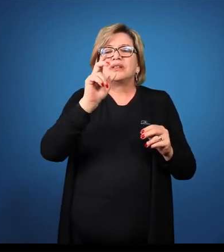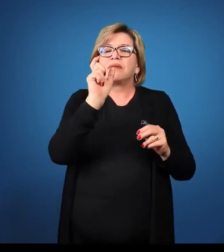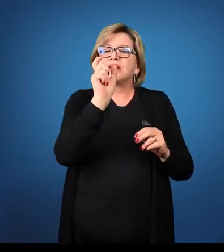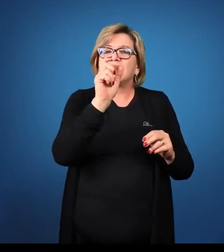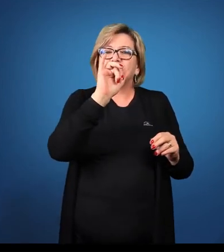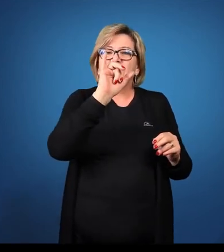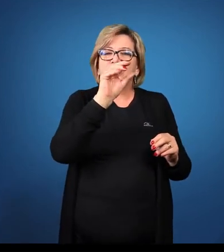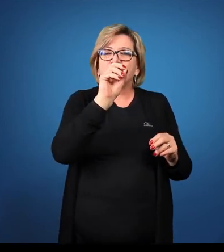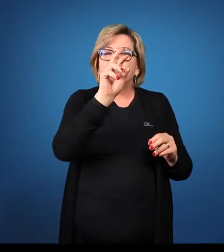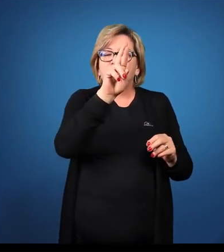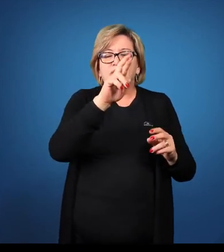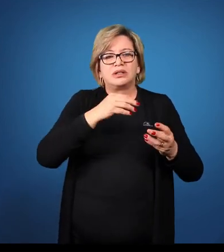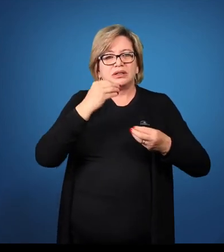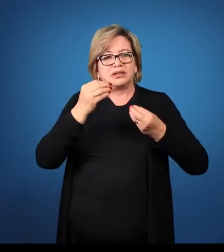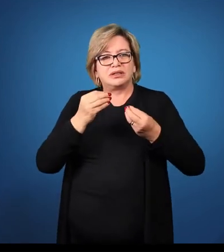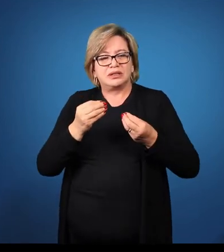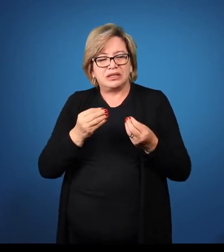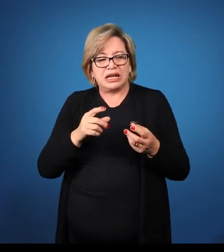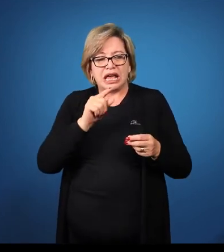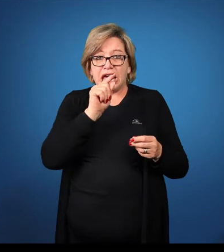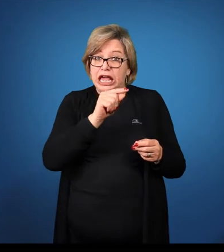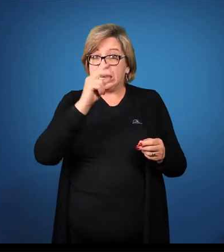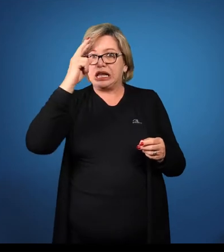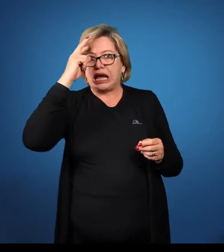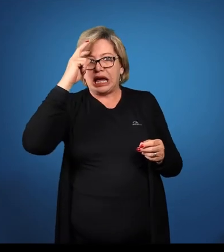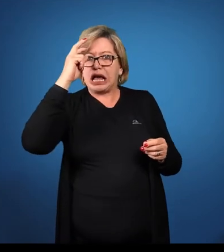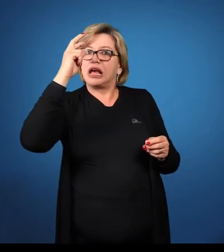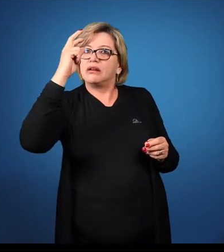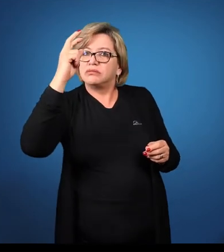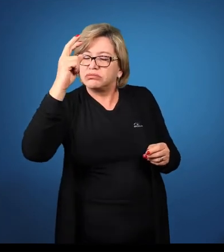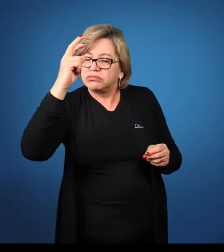Então, se quero dizer inteligente,